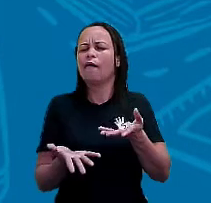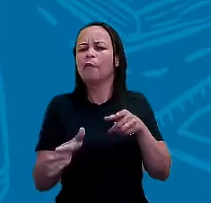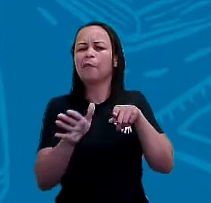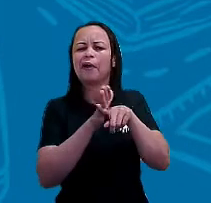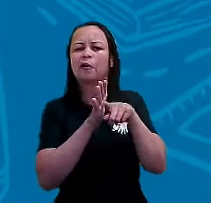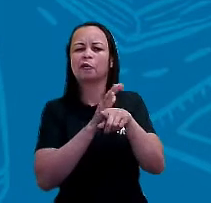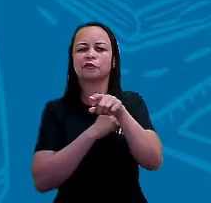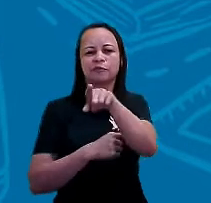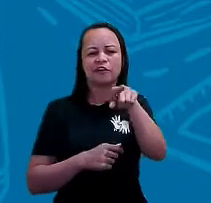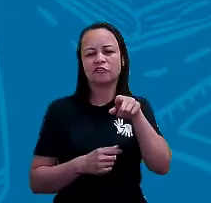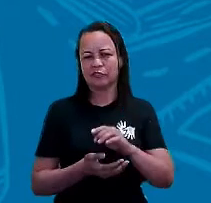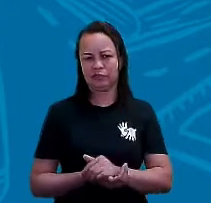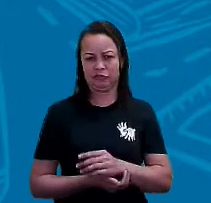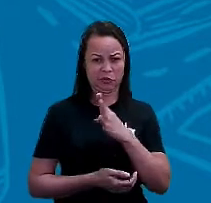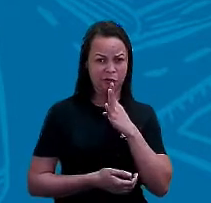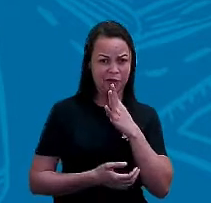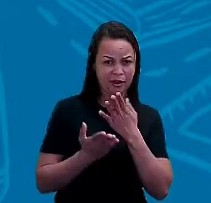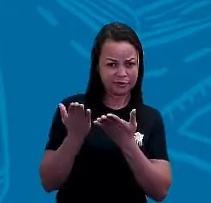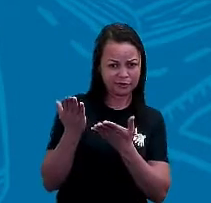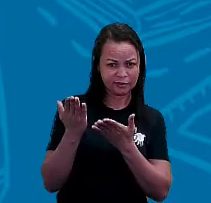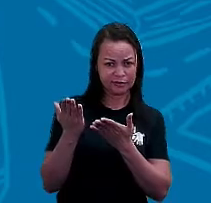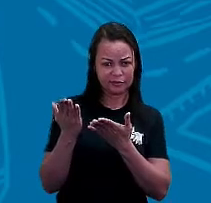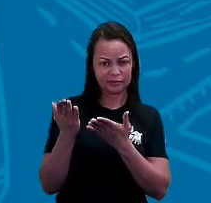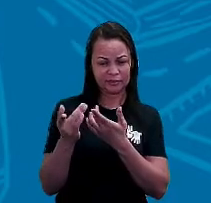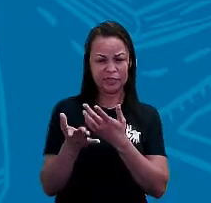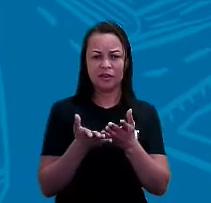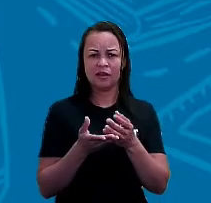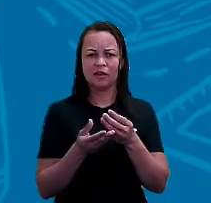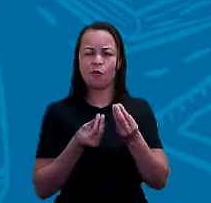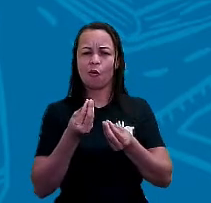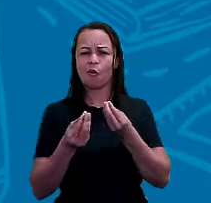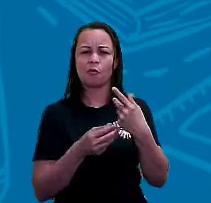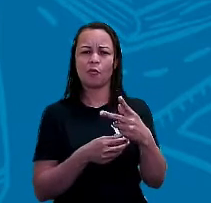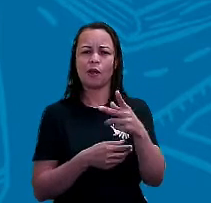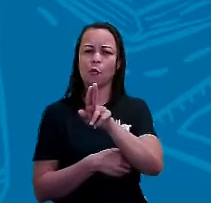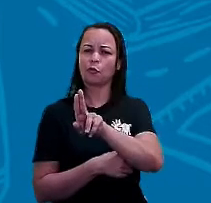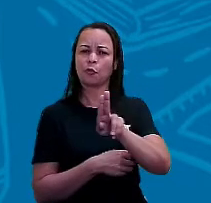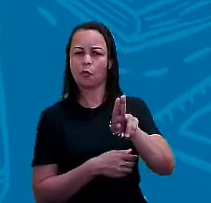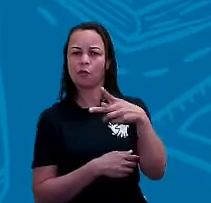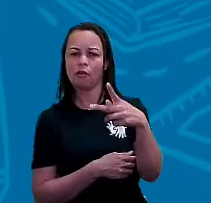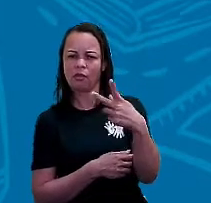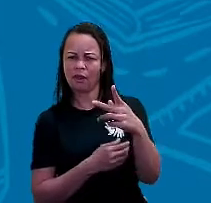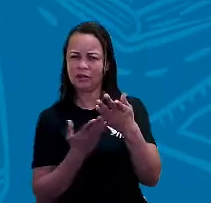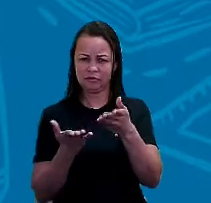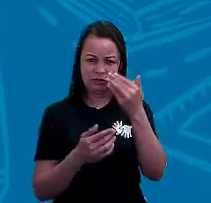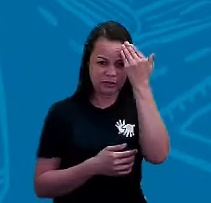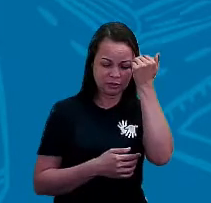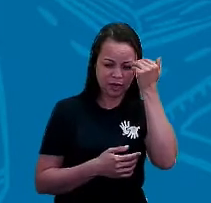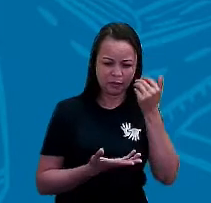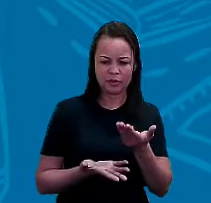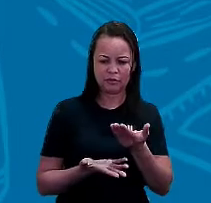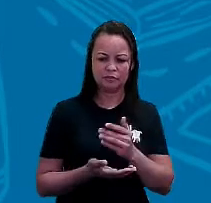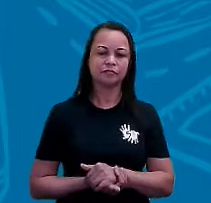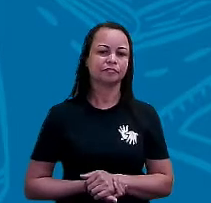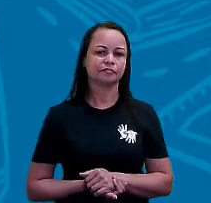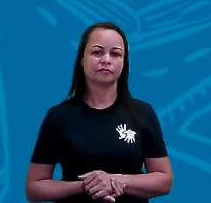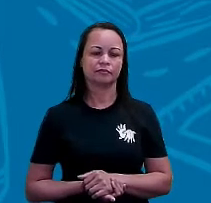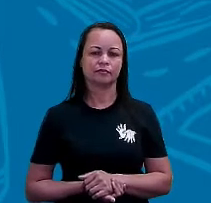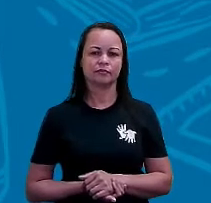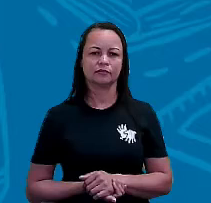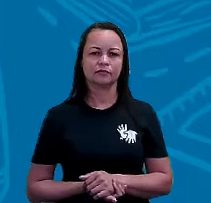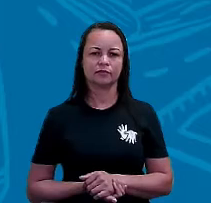para vocês, vocês conhecem esse símbolo? Sabem como se chama esse símbolo daí? É, que eu estou mostrando para vocês.